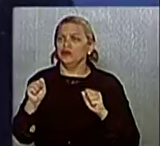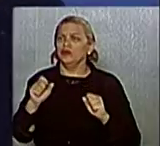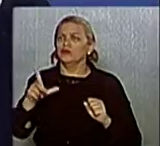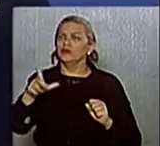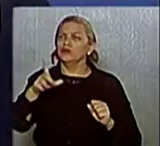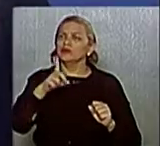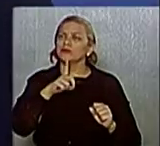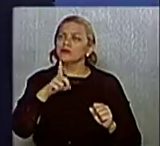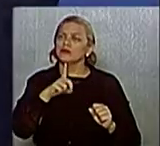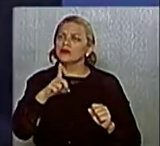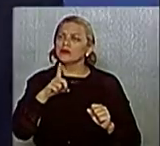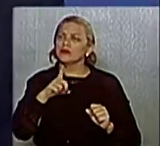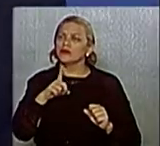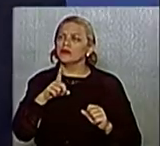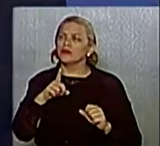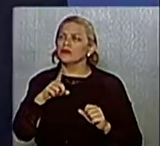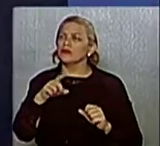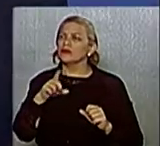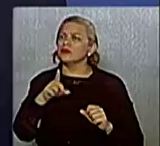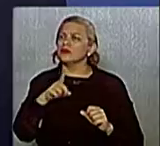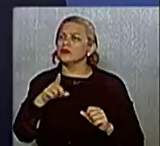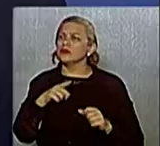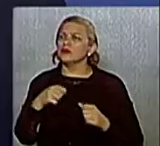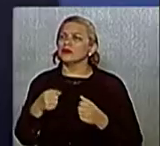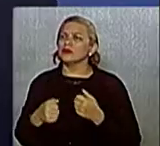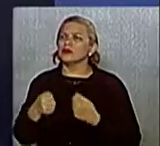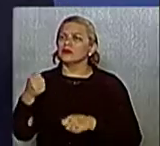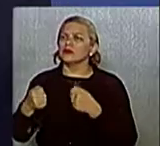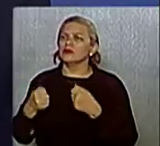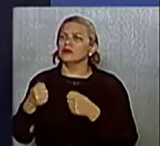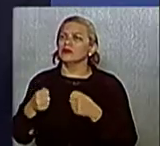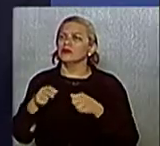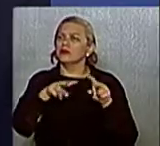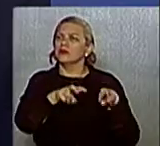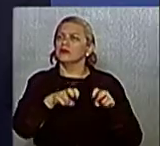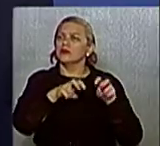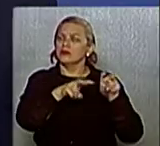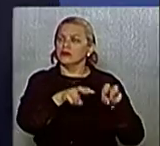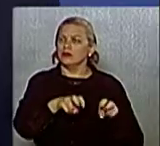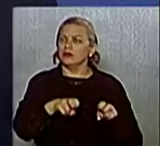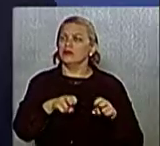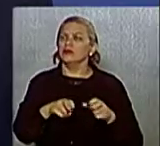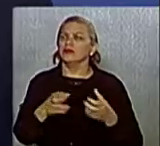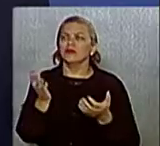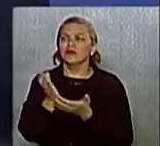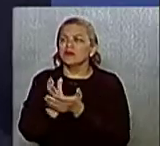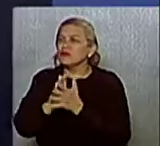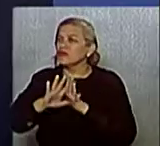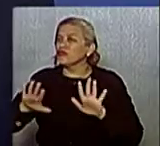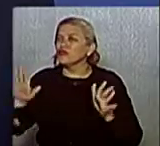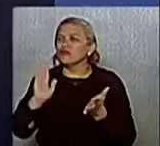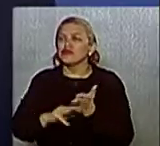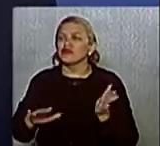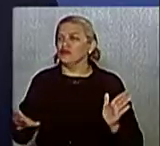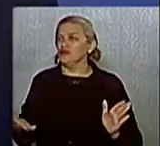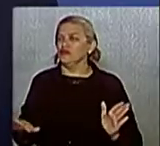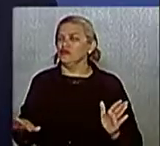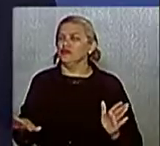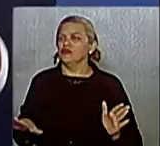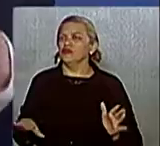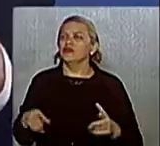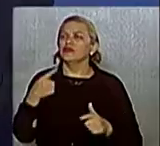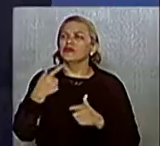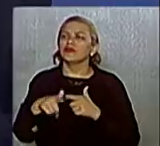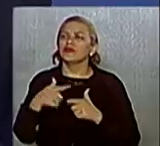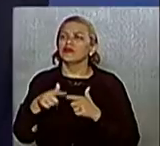de tratores que sumiram, pneus que sumiram dos almoxarifados, problemas com medicamentos e